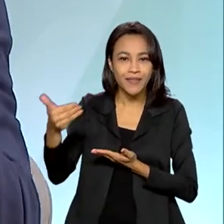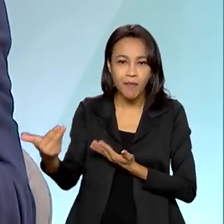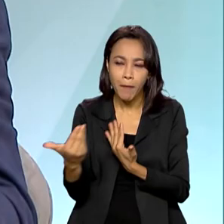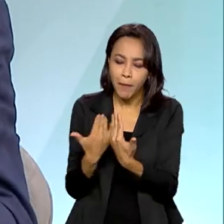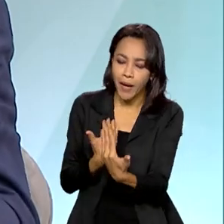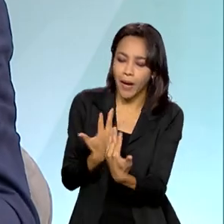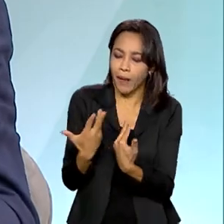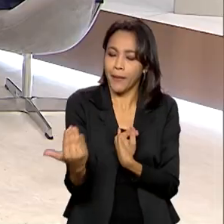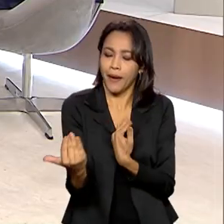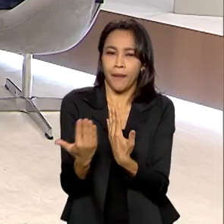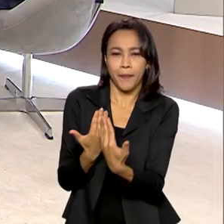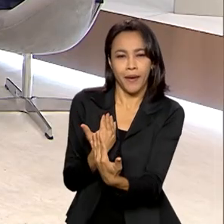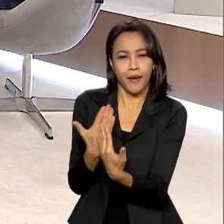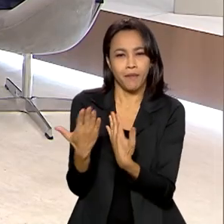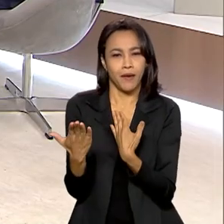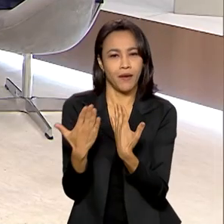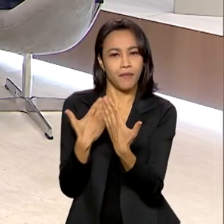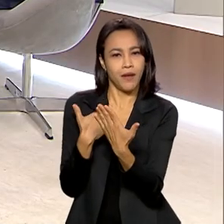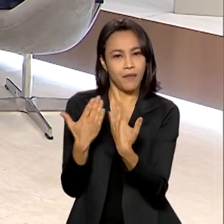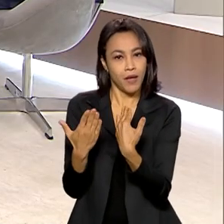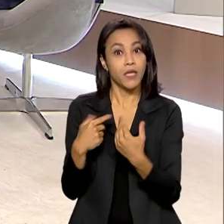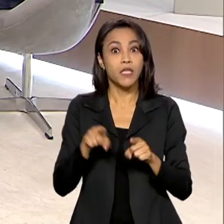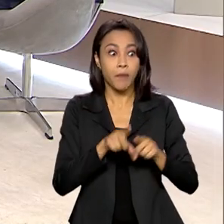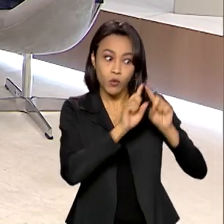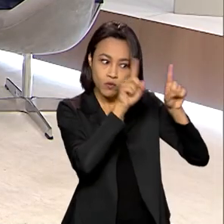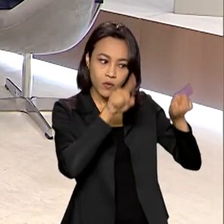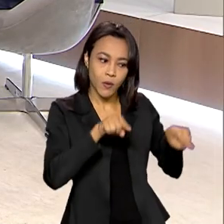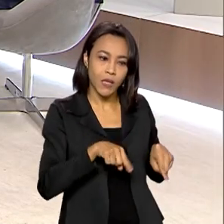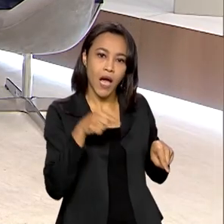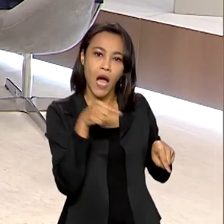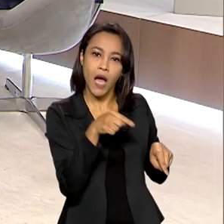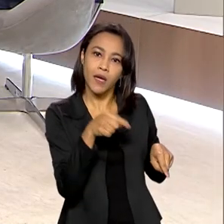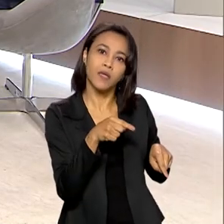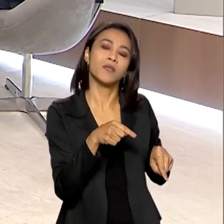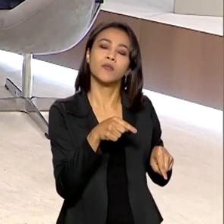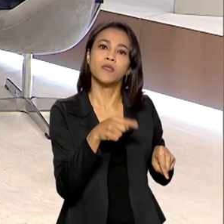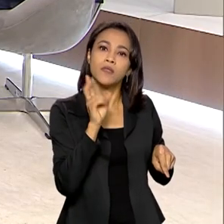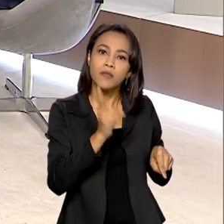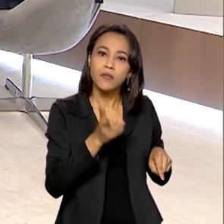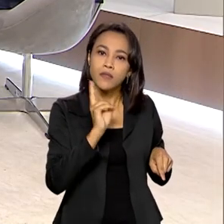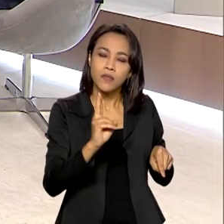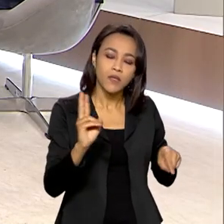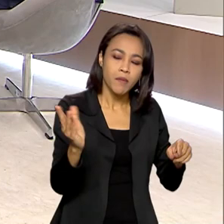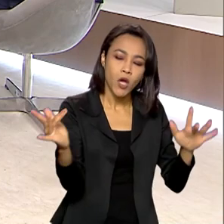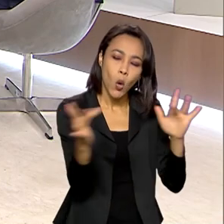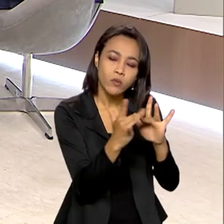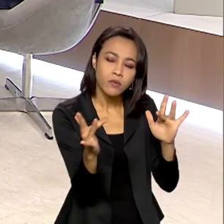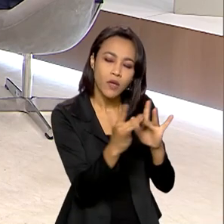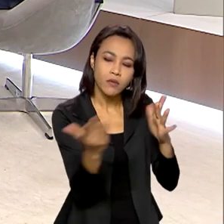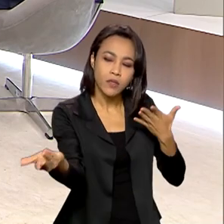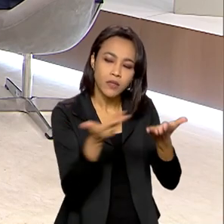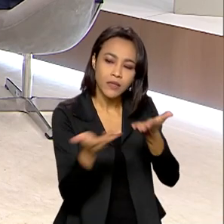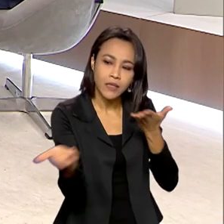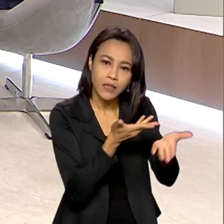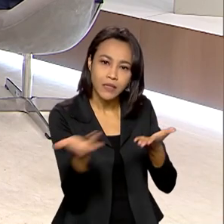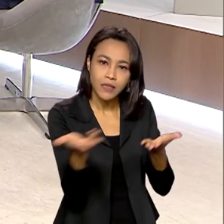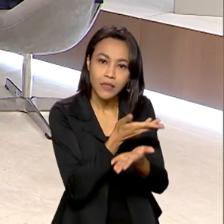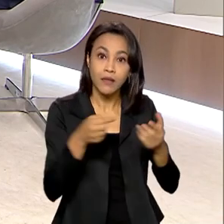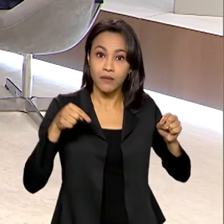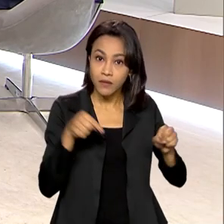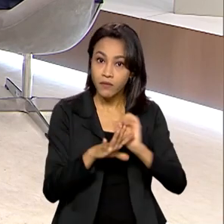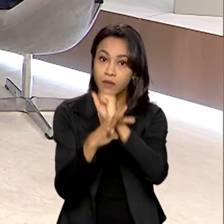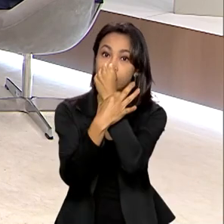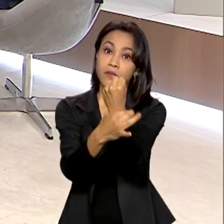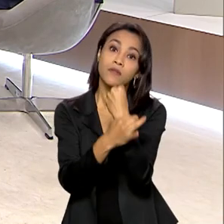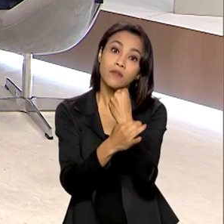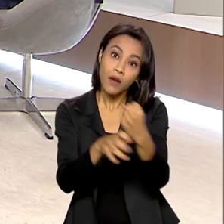os nossos funcionários cada vez mais próximos dos nossos clientes, isso, de alguma forma, vai garantir que